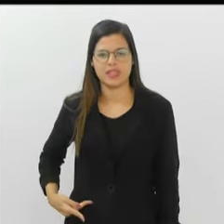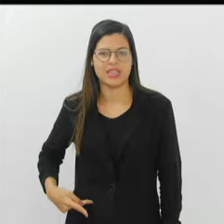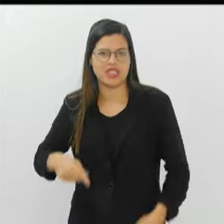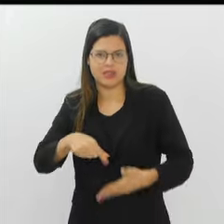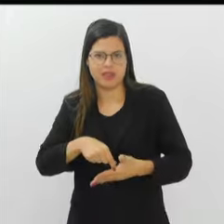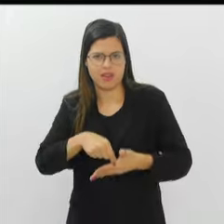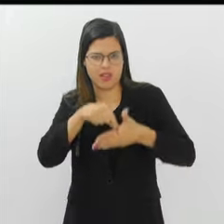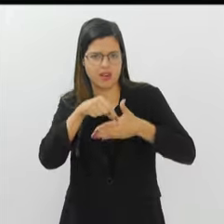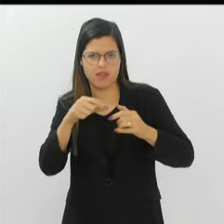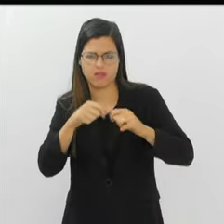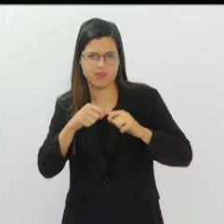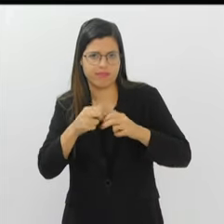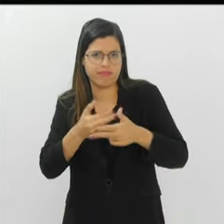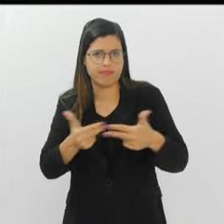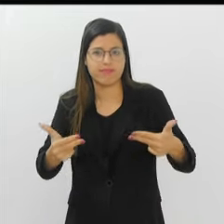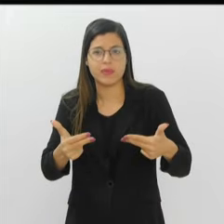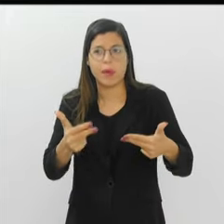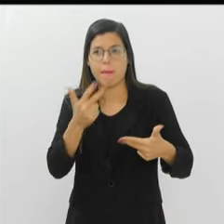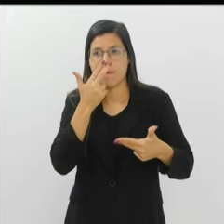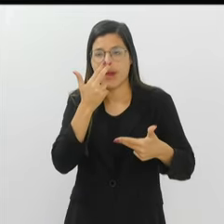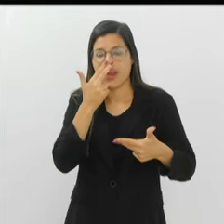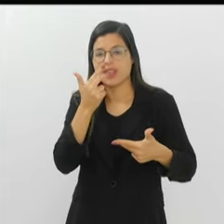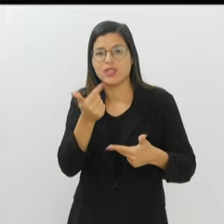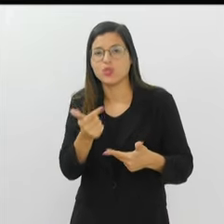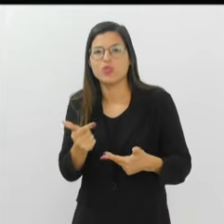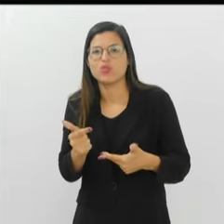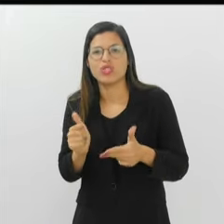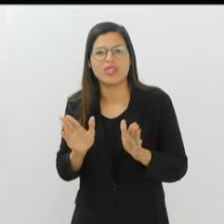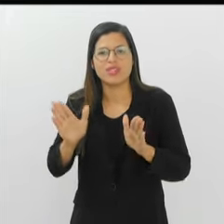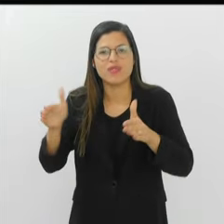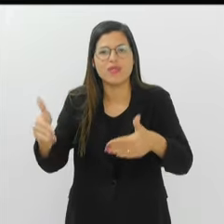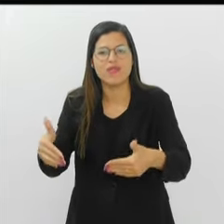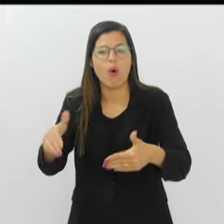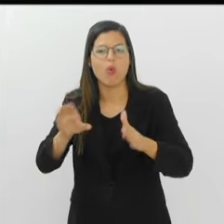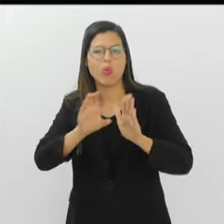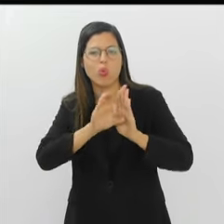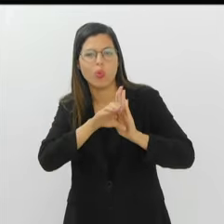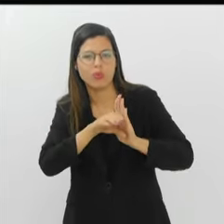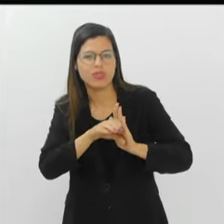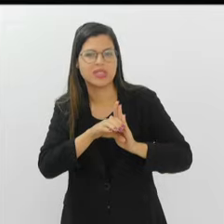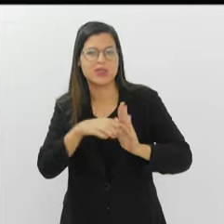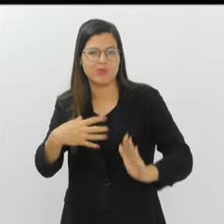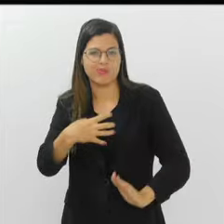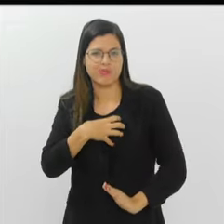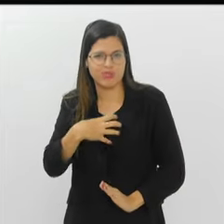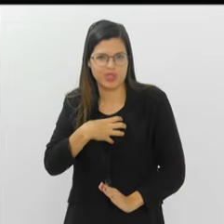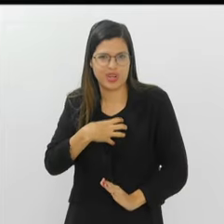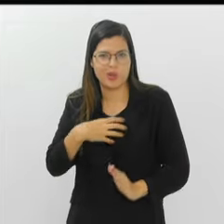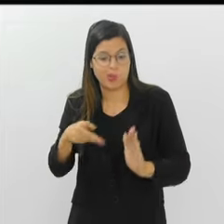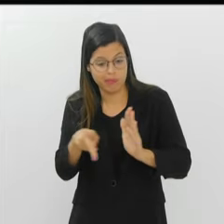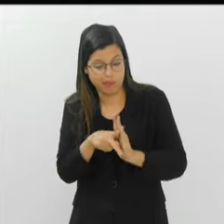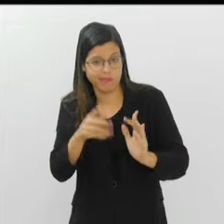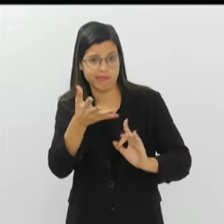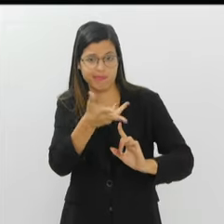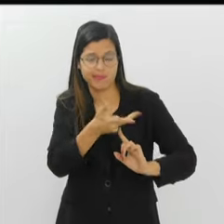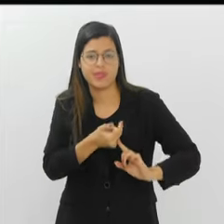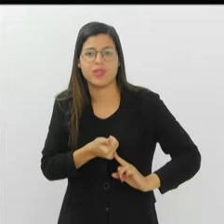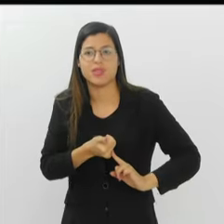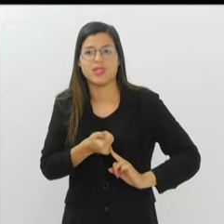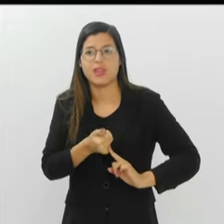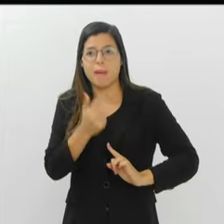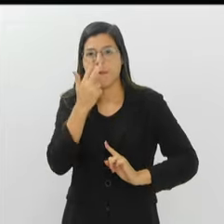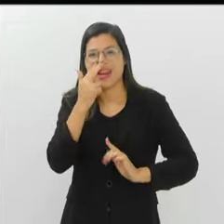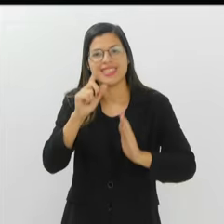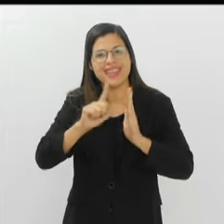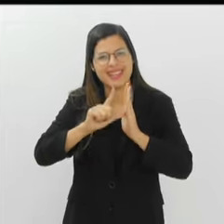dava. E não priorizar uma assinatura, um conceito, um estilo. É muito tardio essa